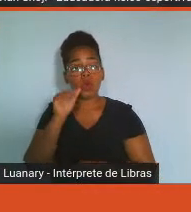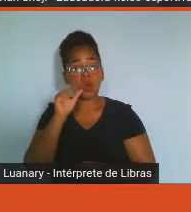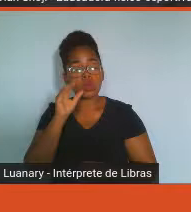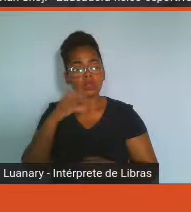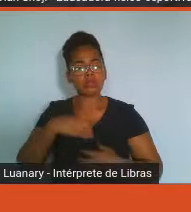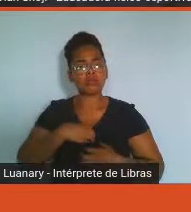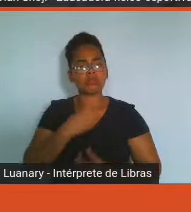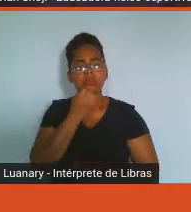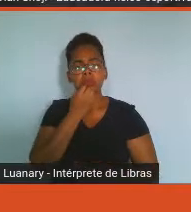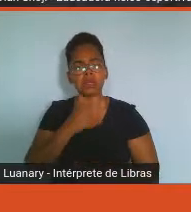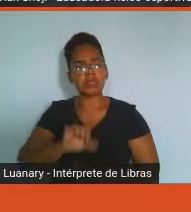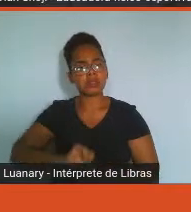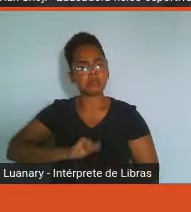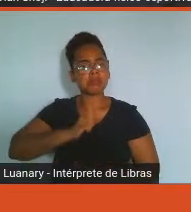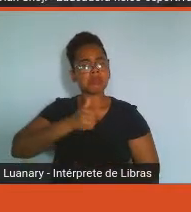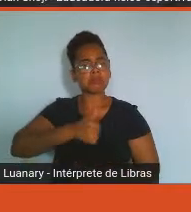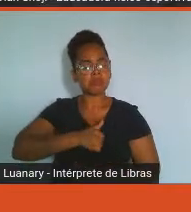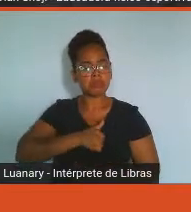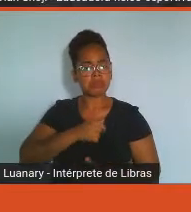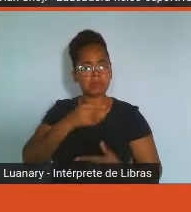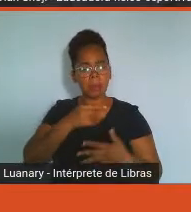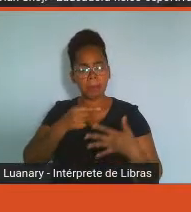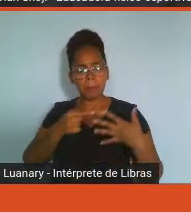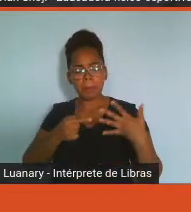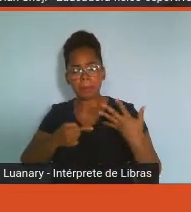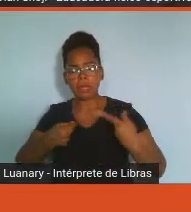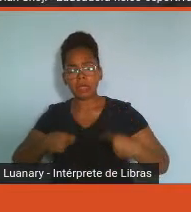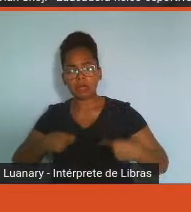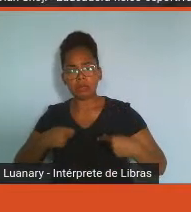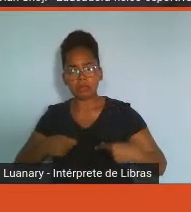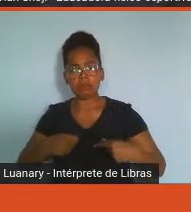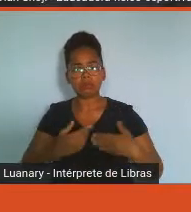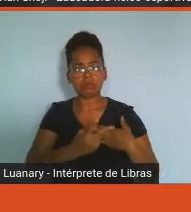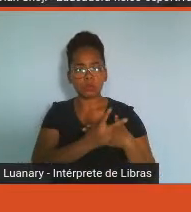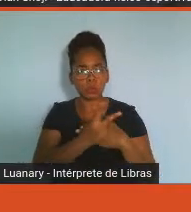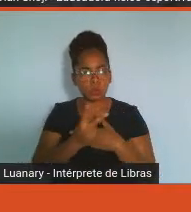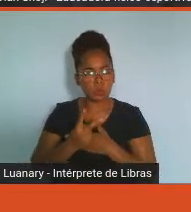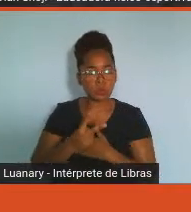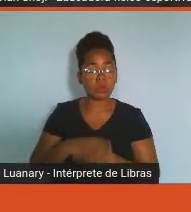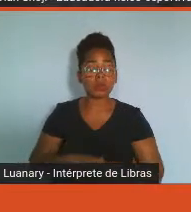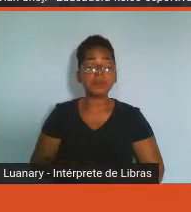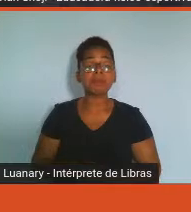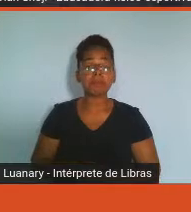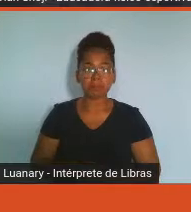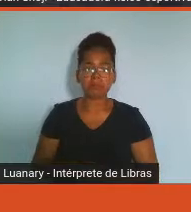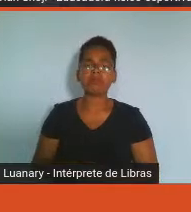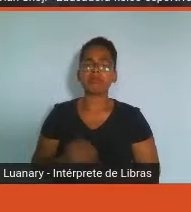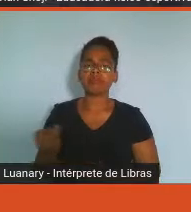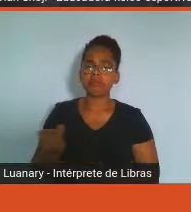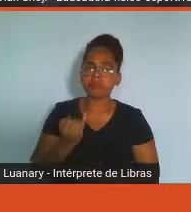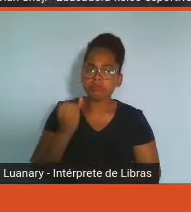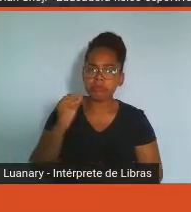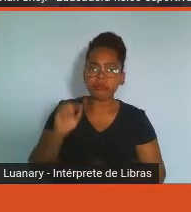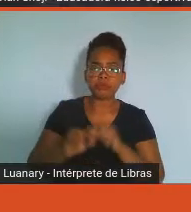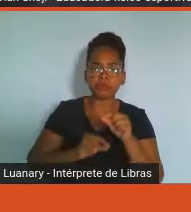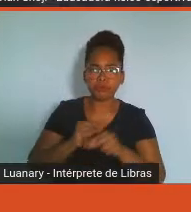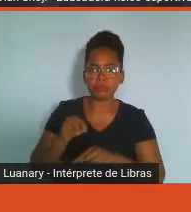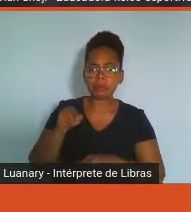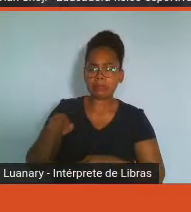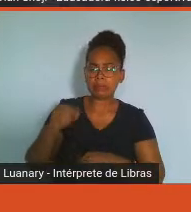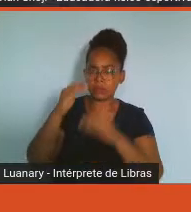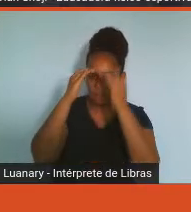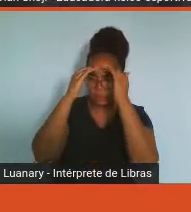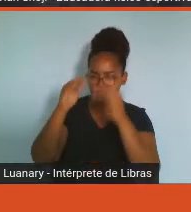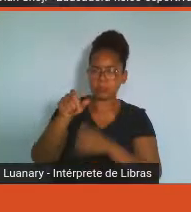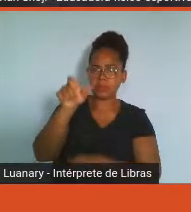por todas essas dimensões, que a gente tenha que perceber essa pessoa como um ser humano com potencialidades, com